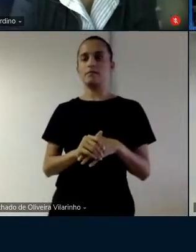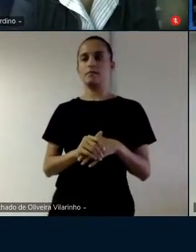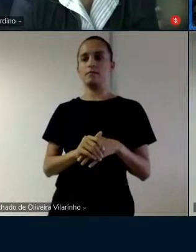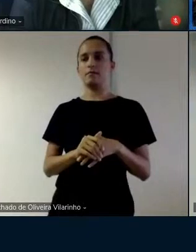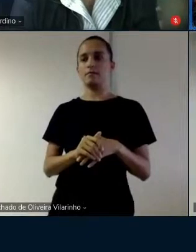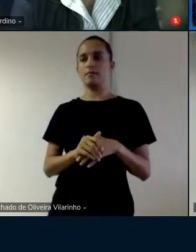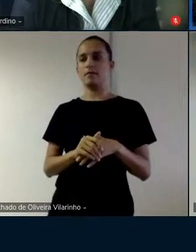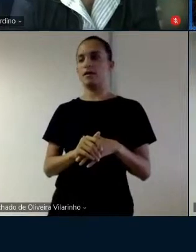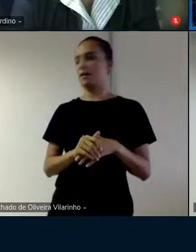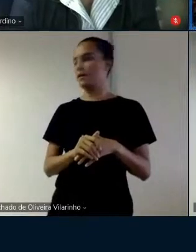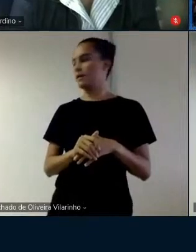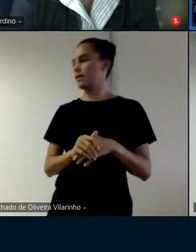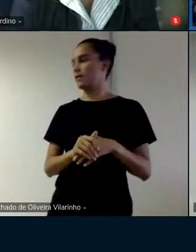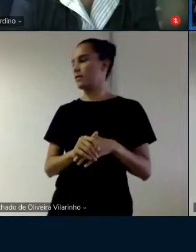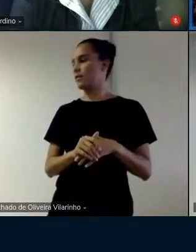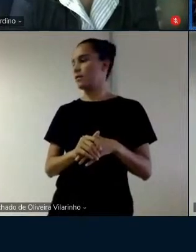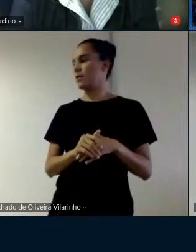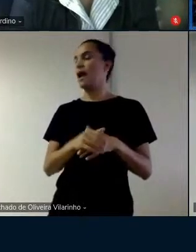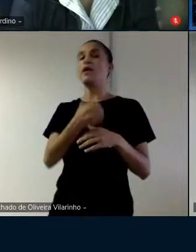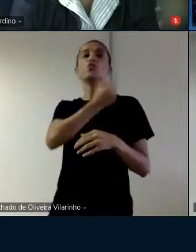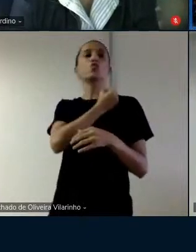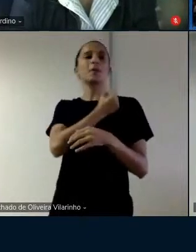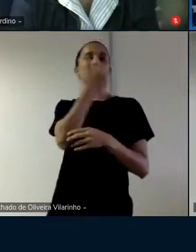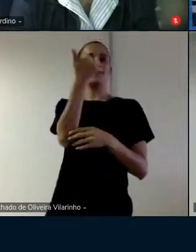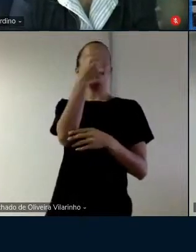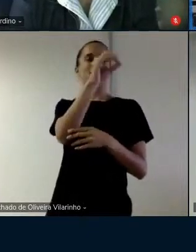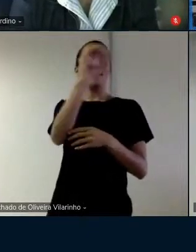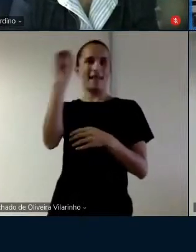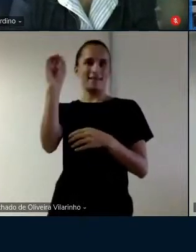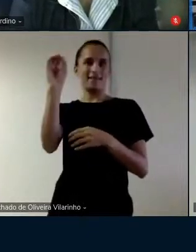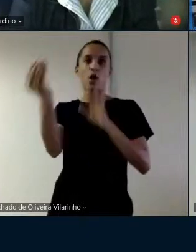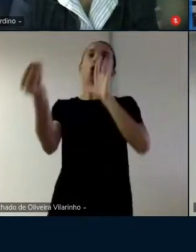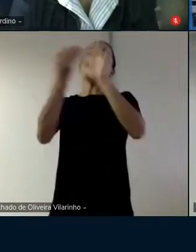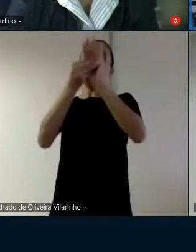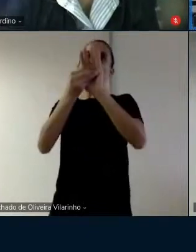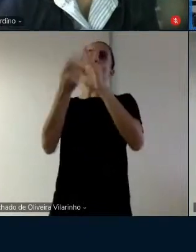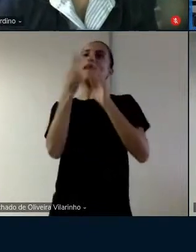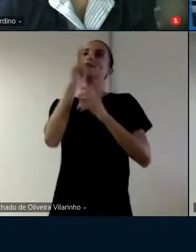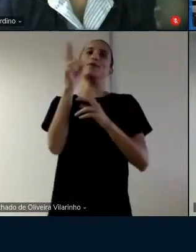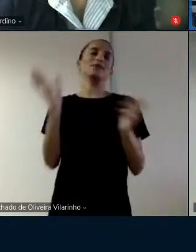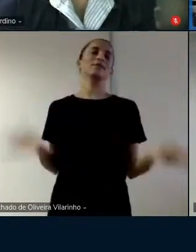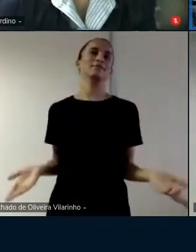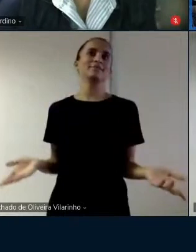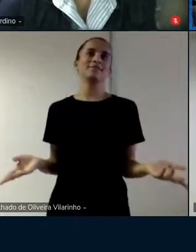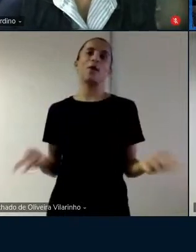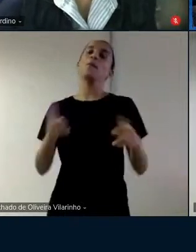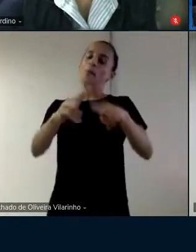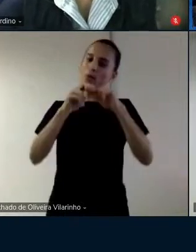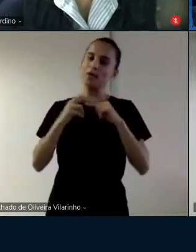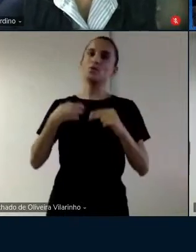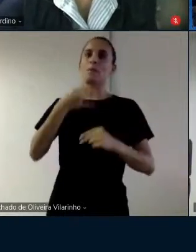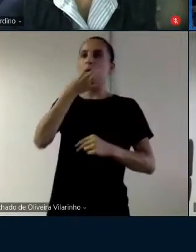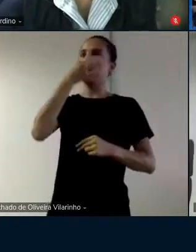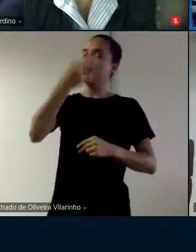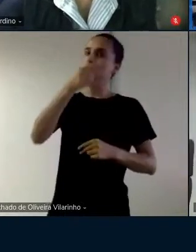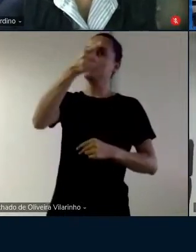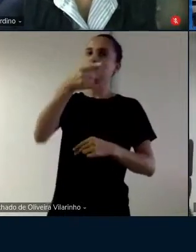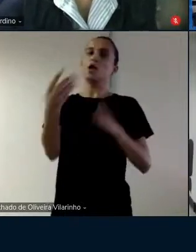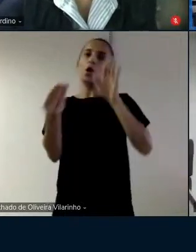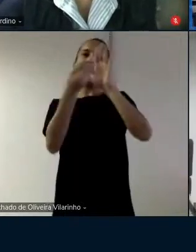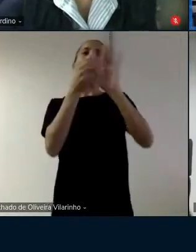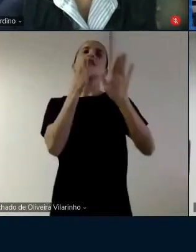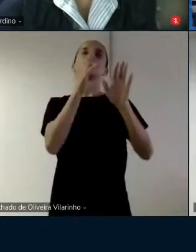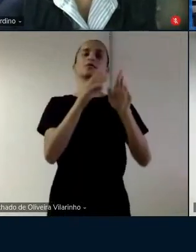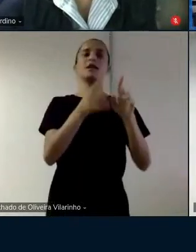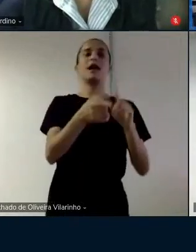aí você pôs o gabarito no 110 por isso que eu sugiro que você põe o gabarito no outro aí você tinha deixado